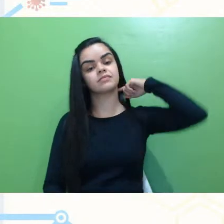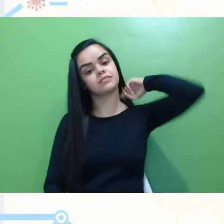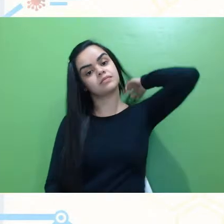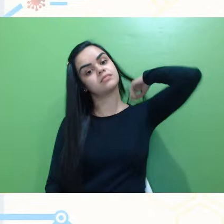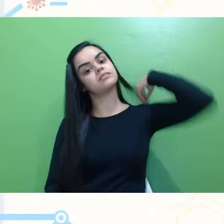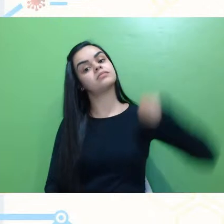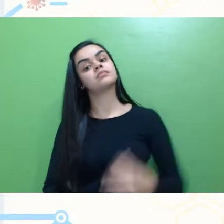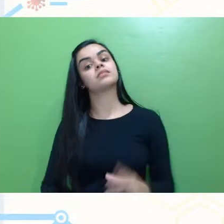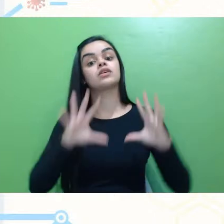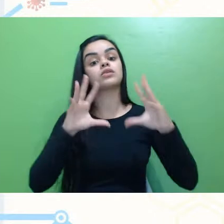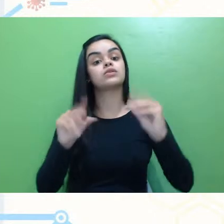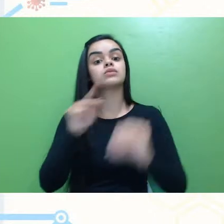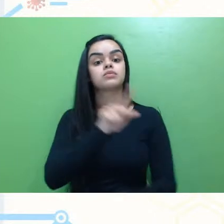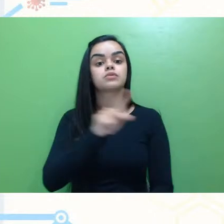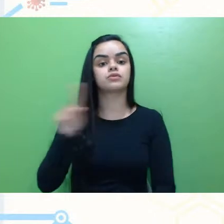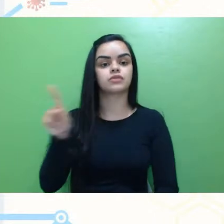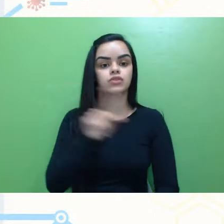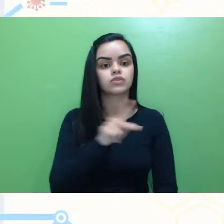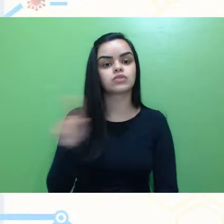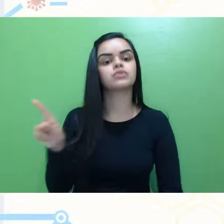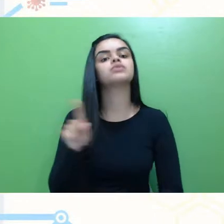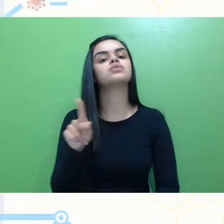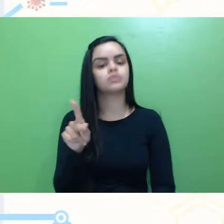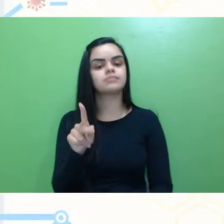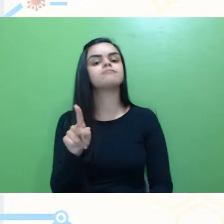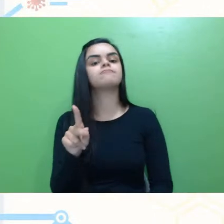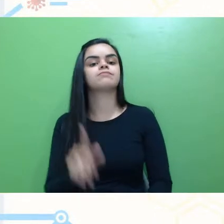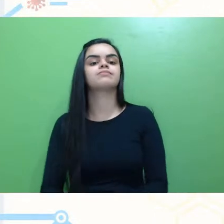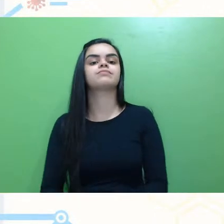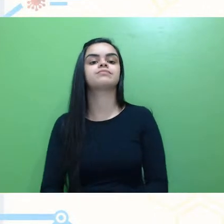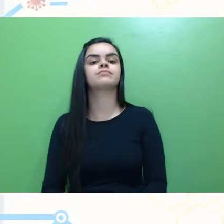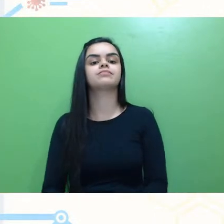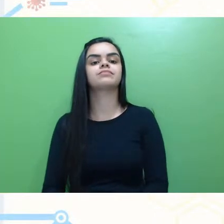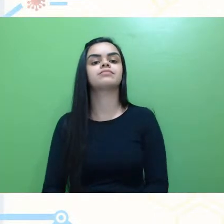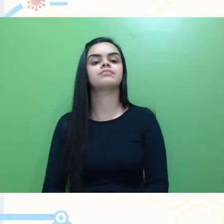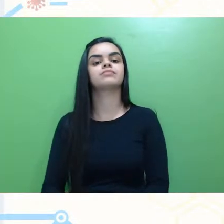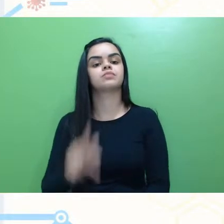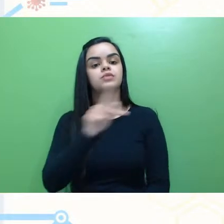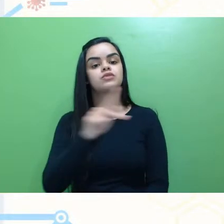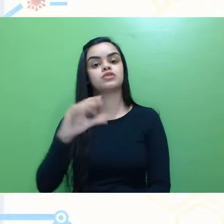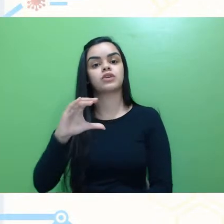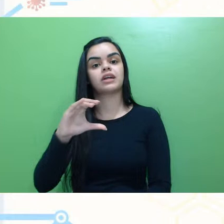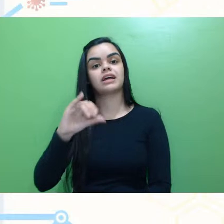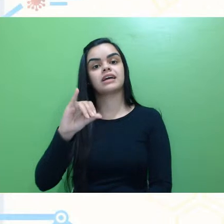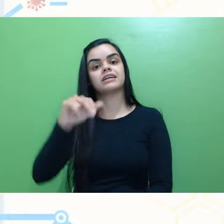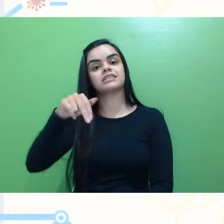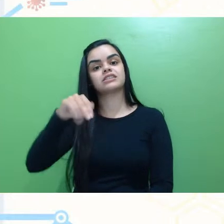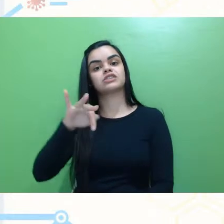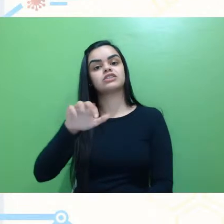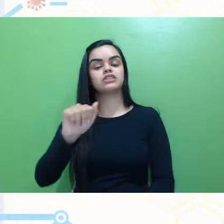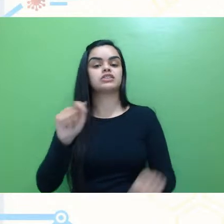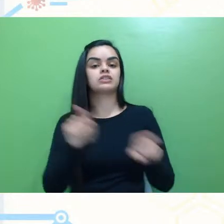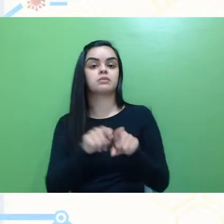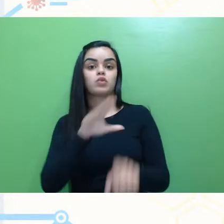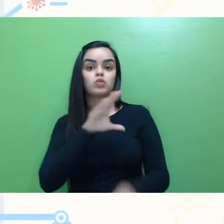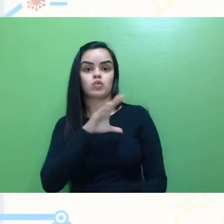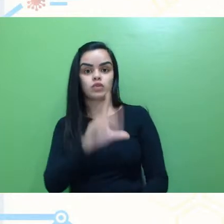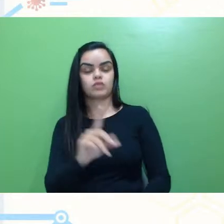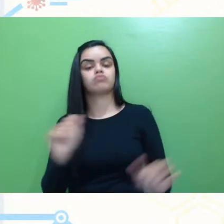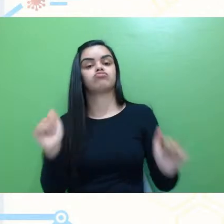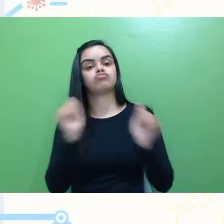professores, Leandro Tico e a professora Cíntia, professora Cíntia, minha parceira também na coordenação do programa,